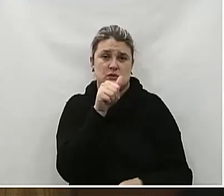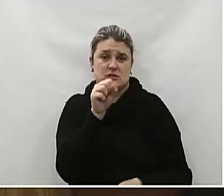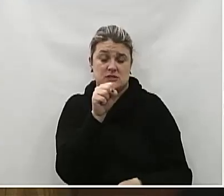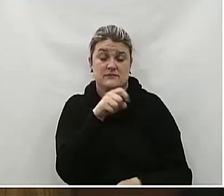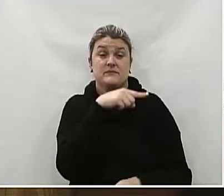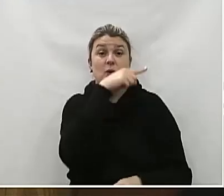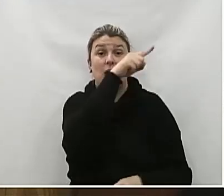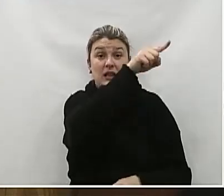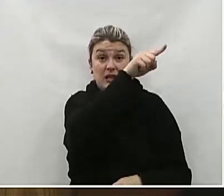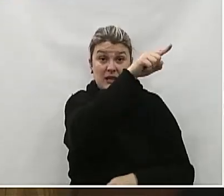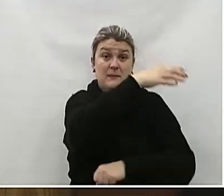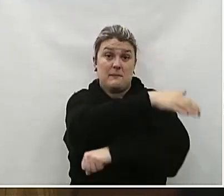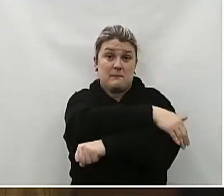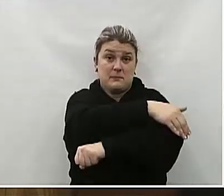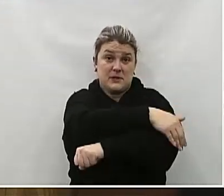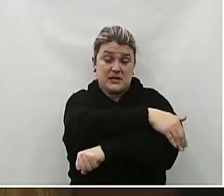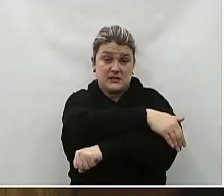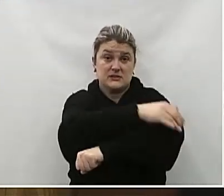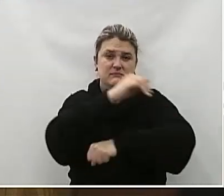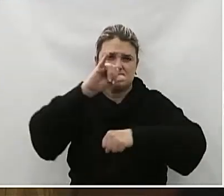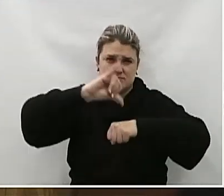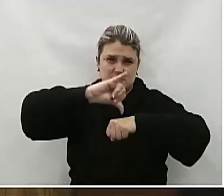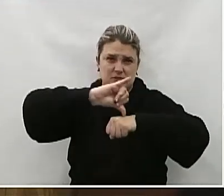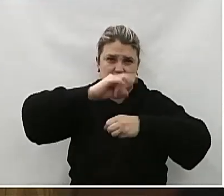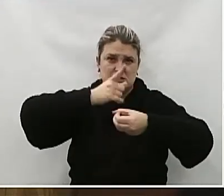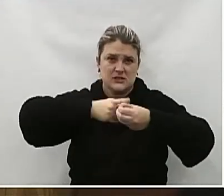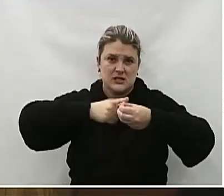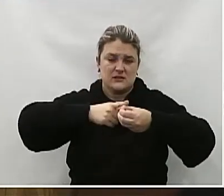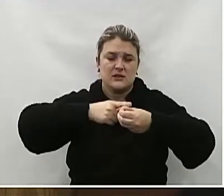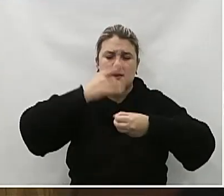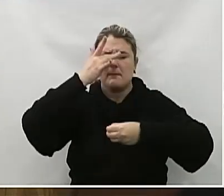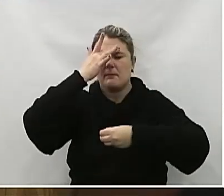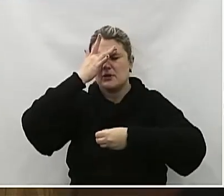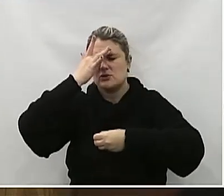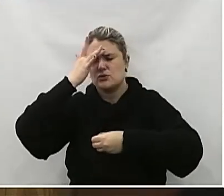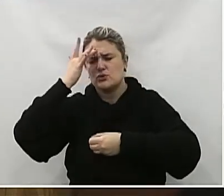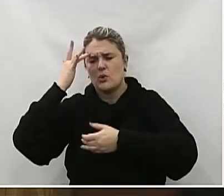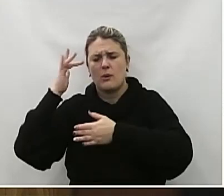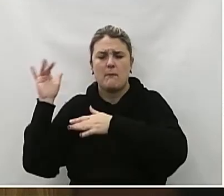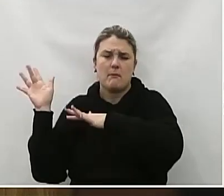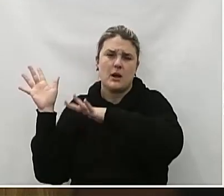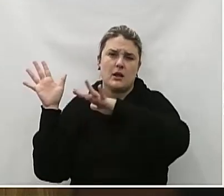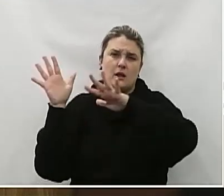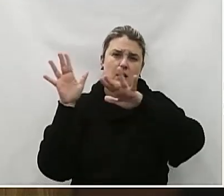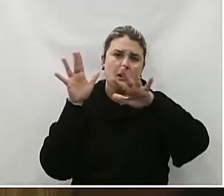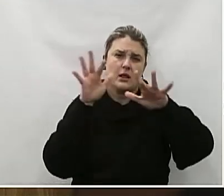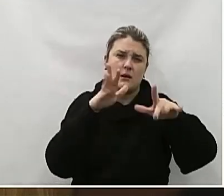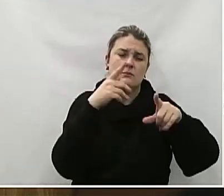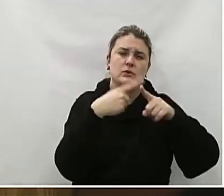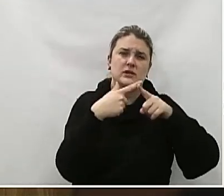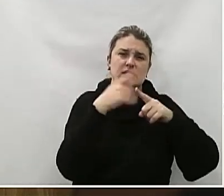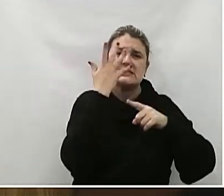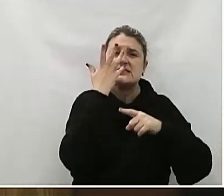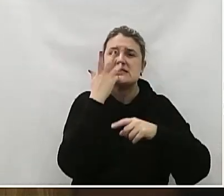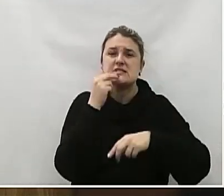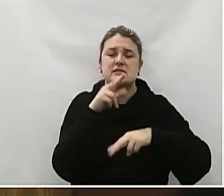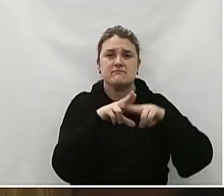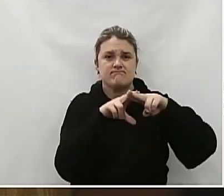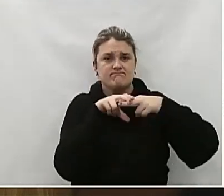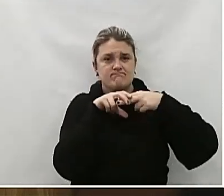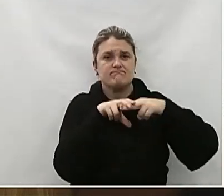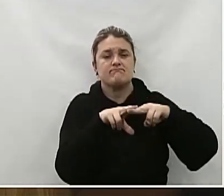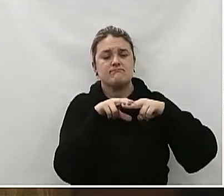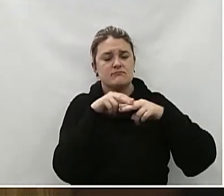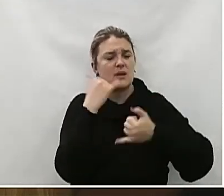A Praça Coronel Amazonas, localizada na área central É frequentada por um grande número de pessoas Ela é utilizada por crianças Como